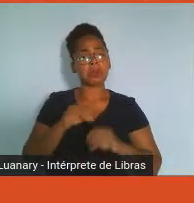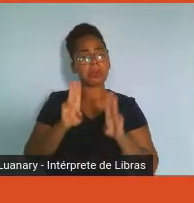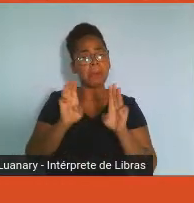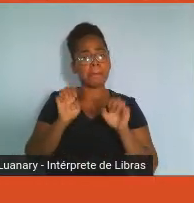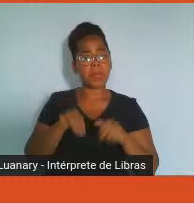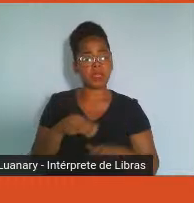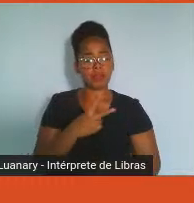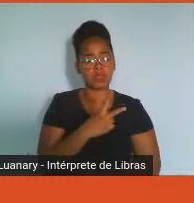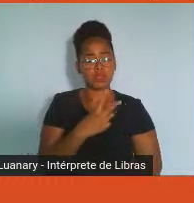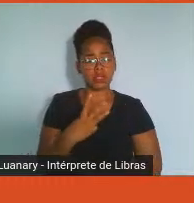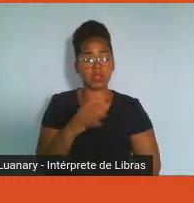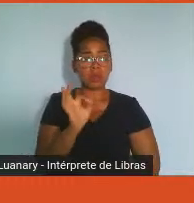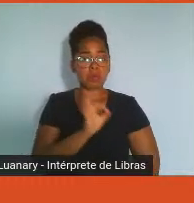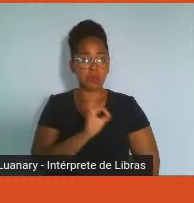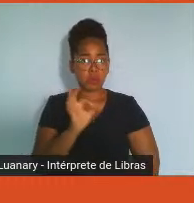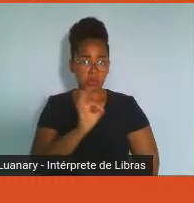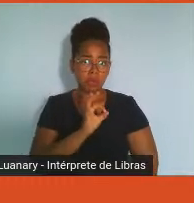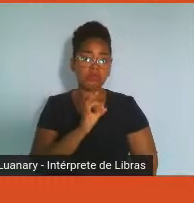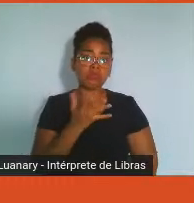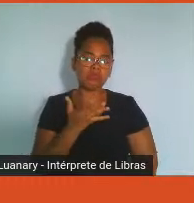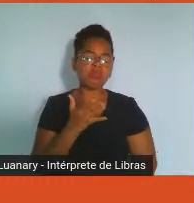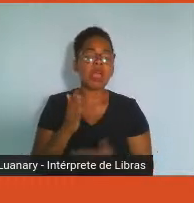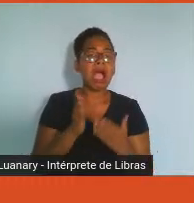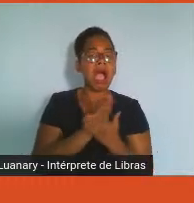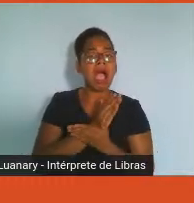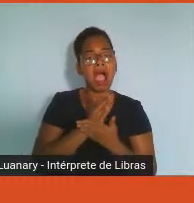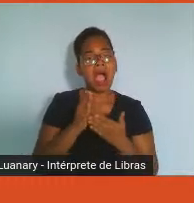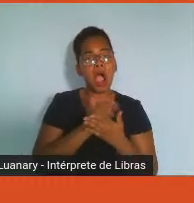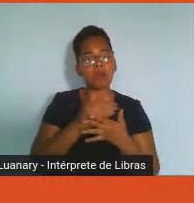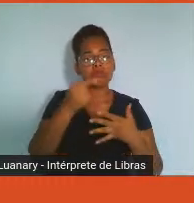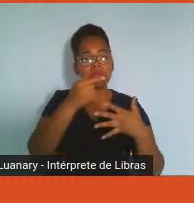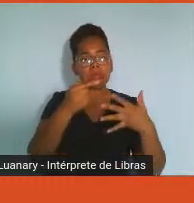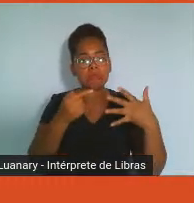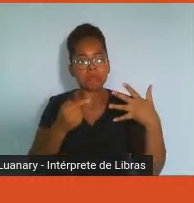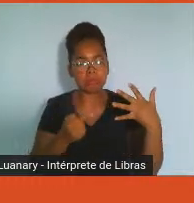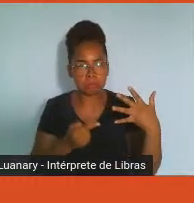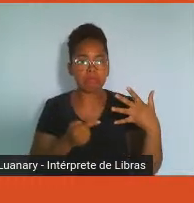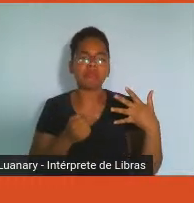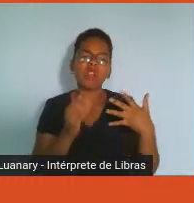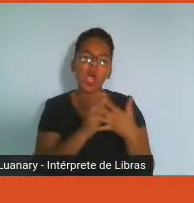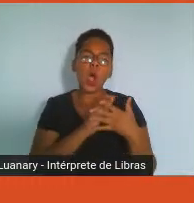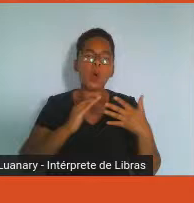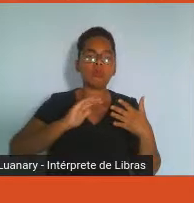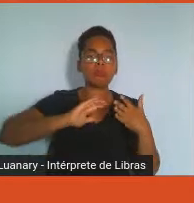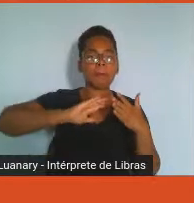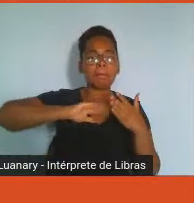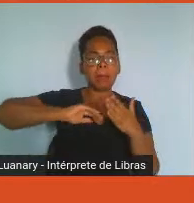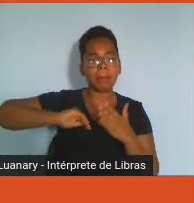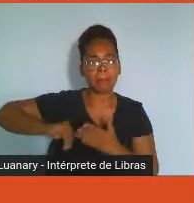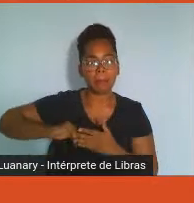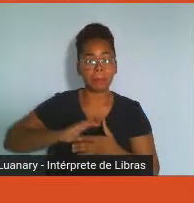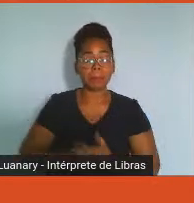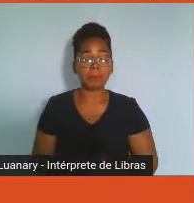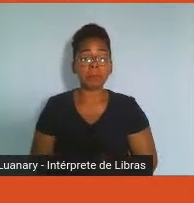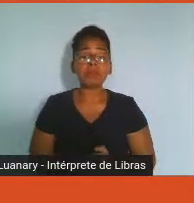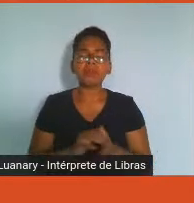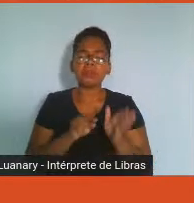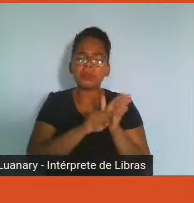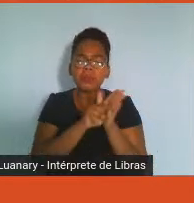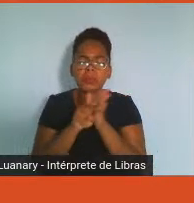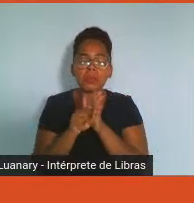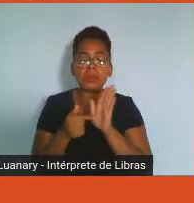saíram dessa lista de prioridades. E a pesquisa também identificou